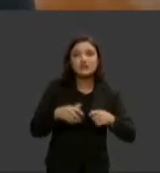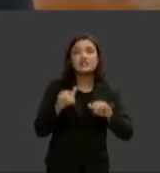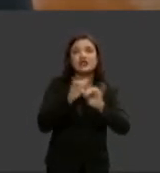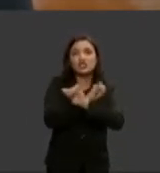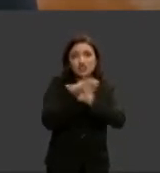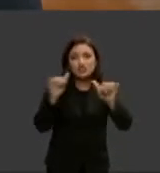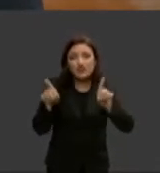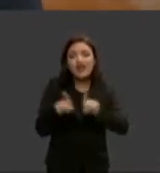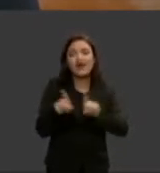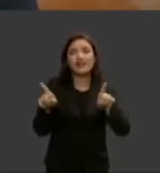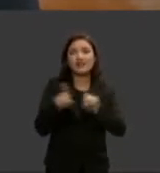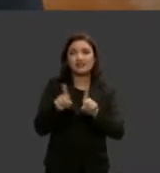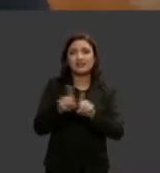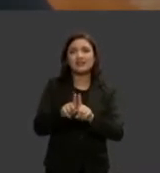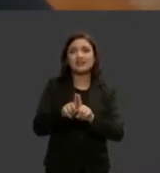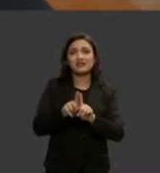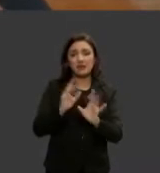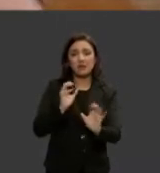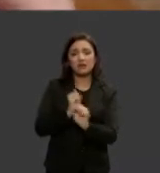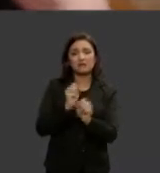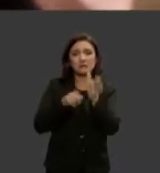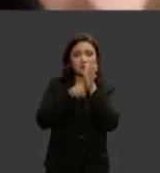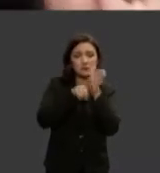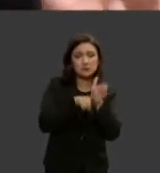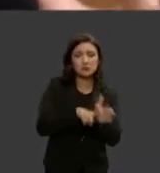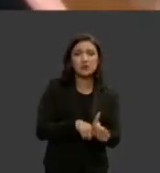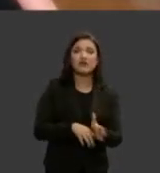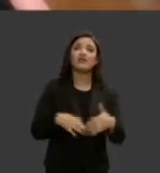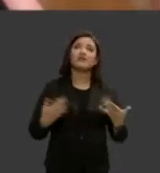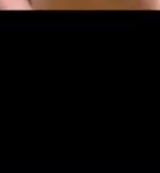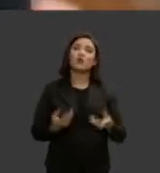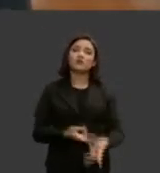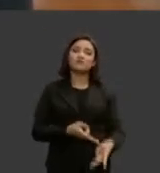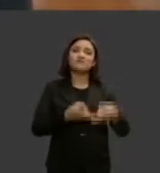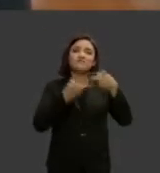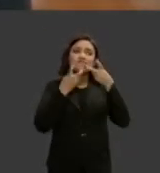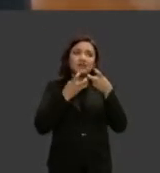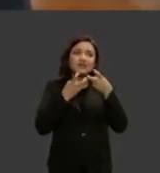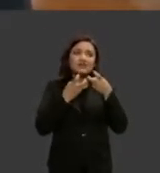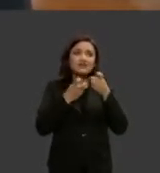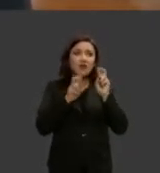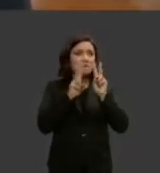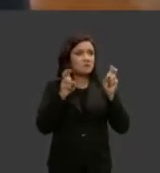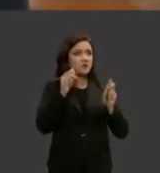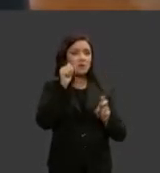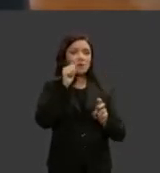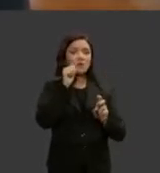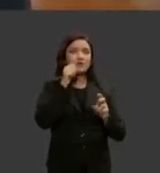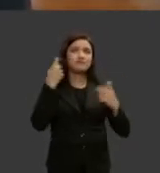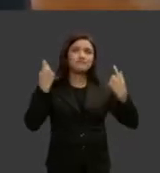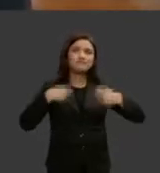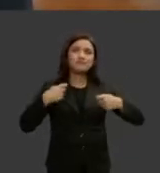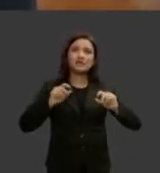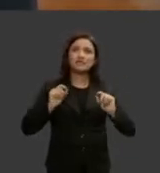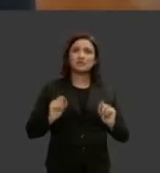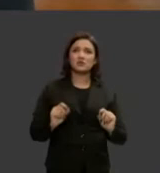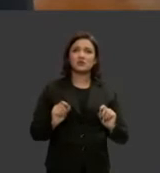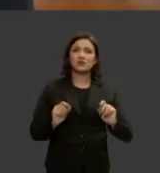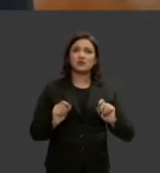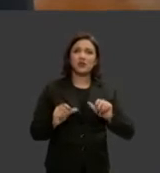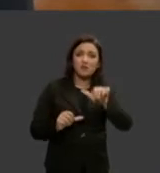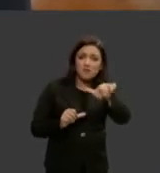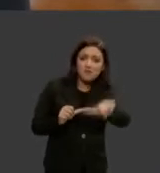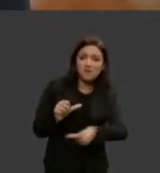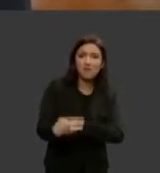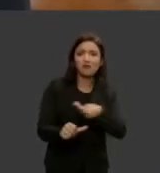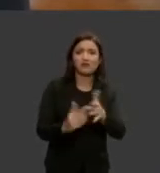principalmente na medida em que a gente compreende esses dados em relação a mulher a gente tem que virar o lado da moeda e começar